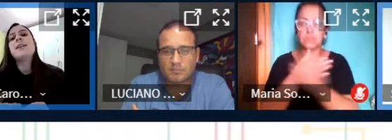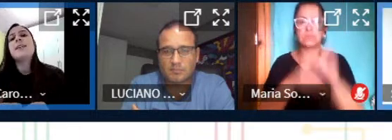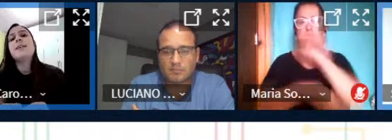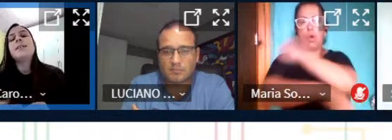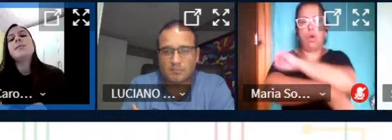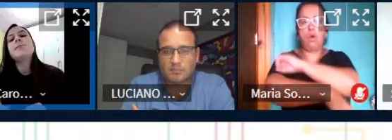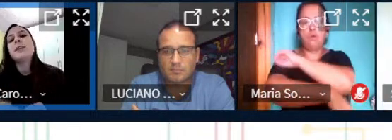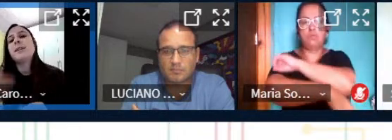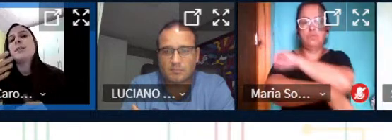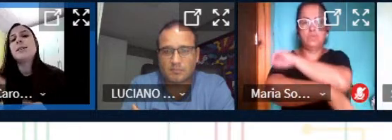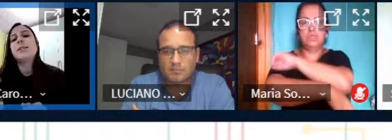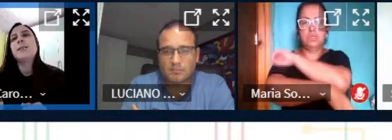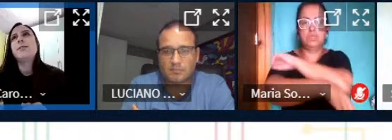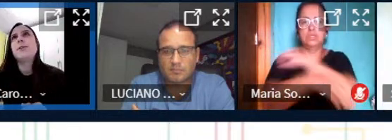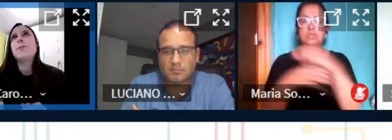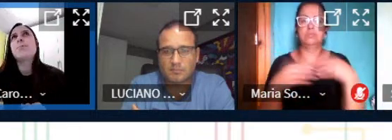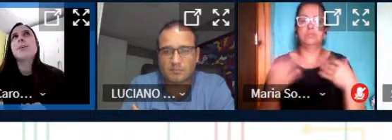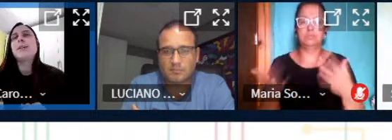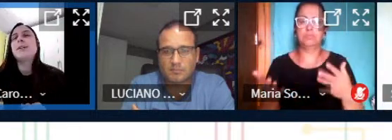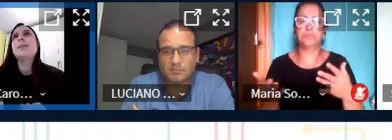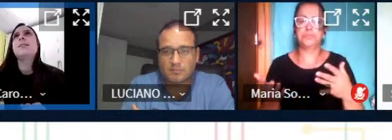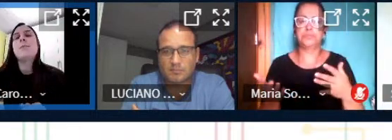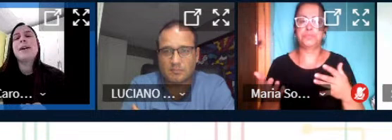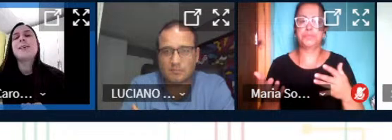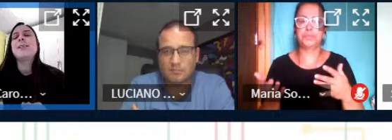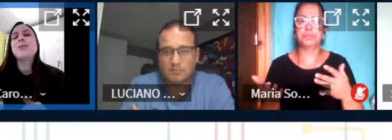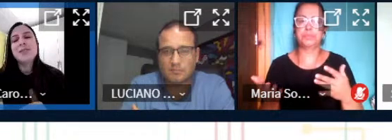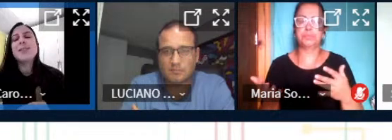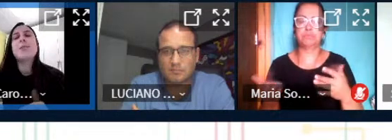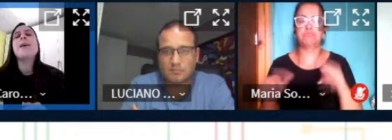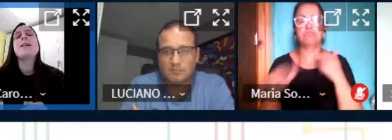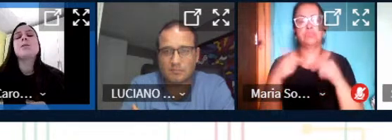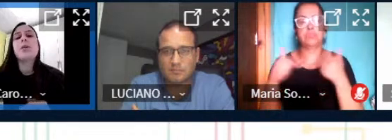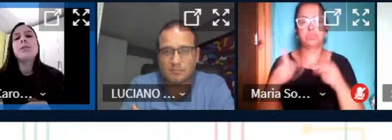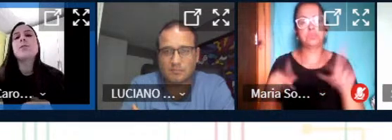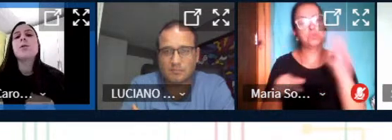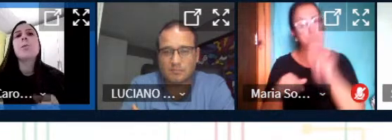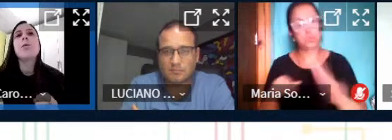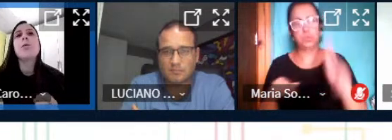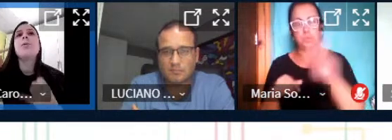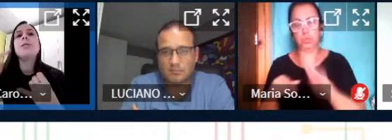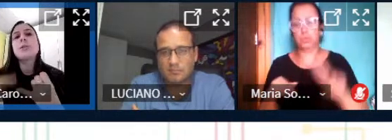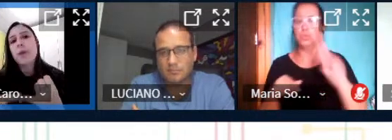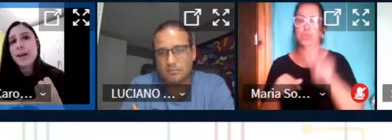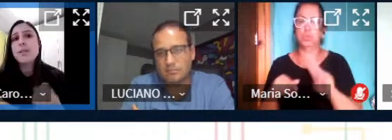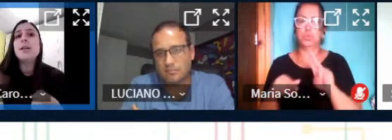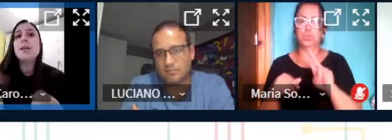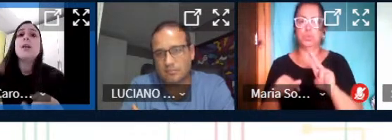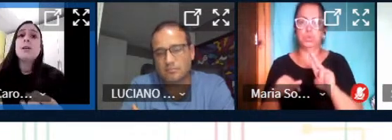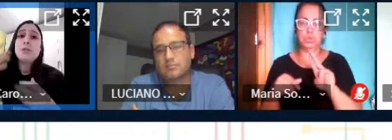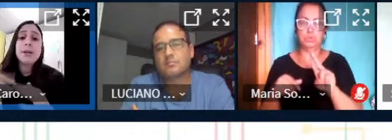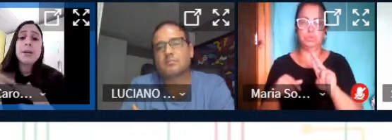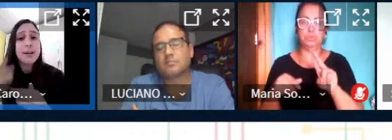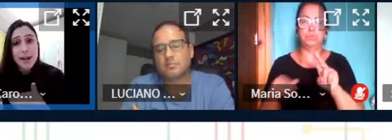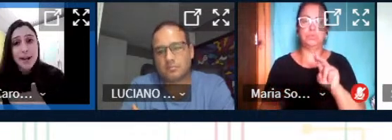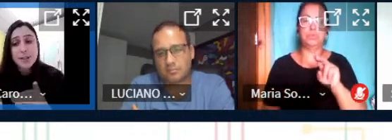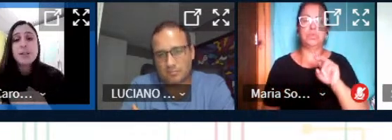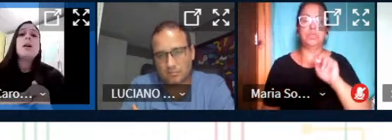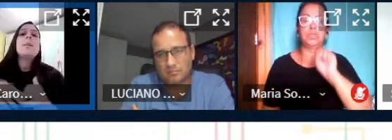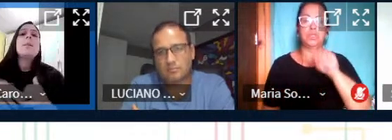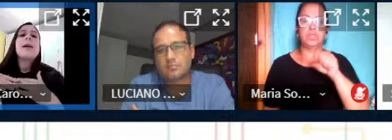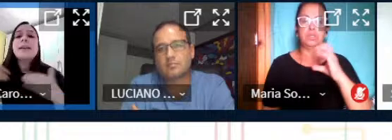que vão que usam também softwares como o Scratch e o